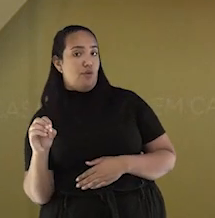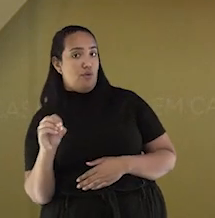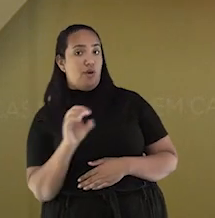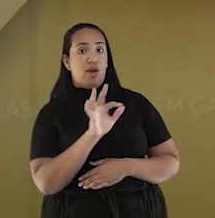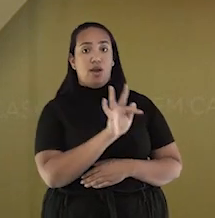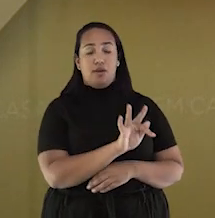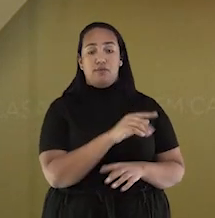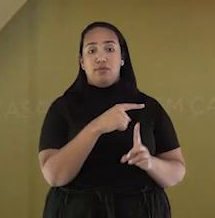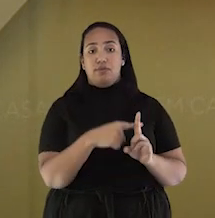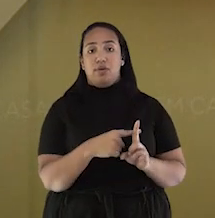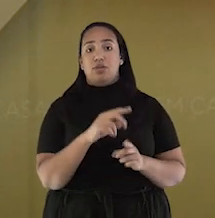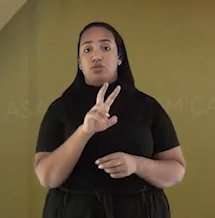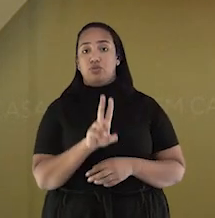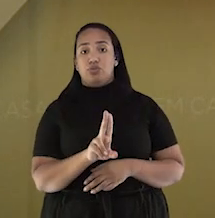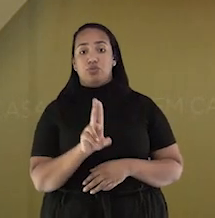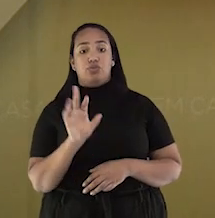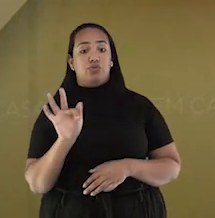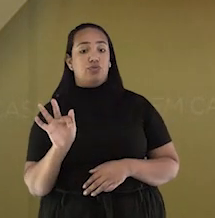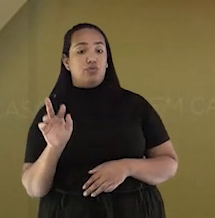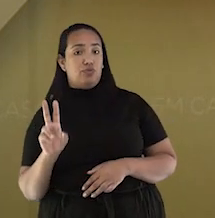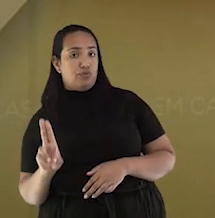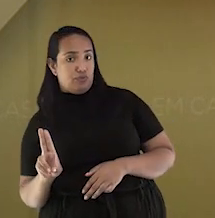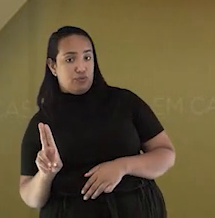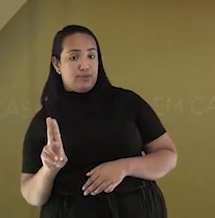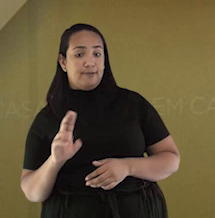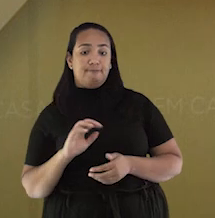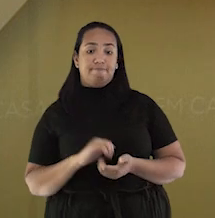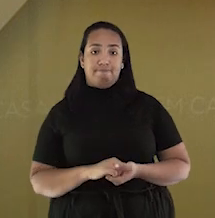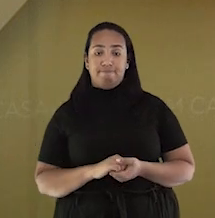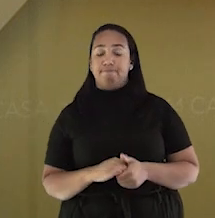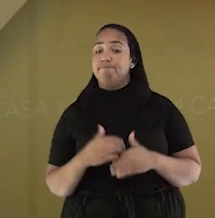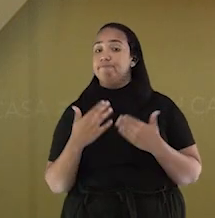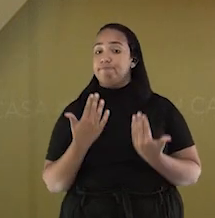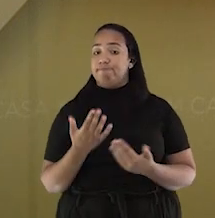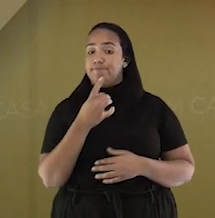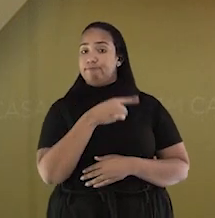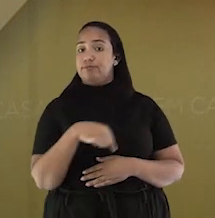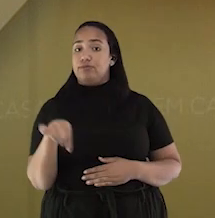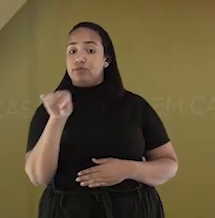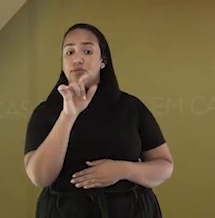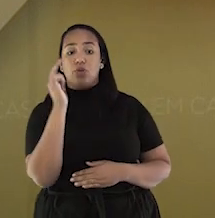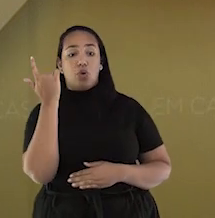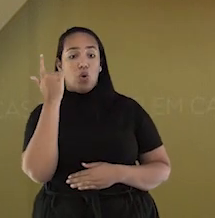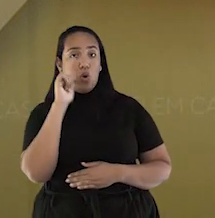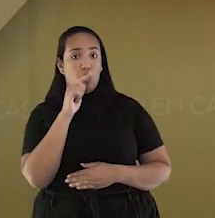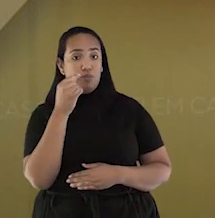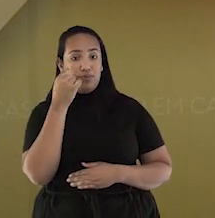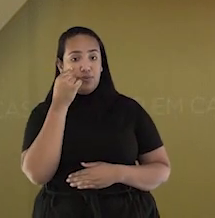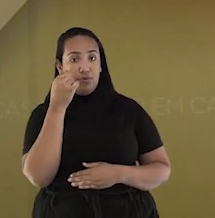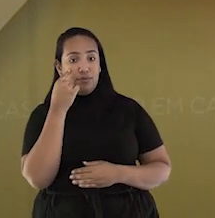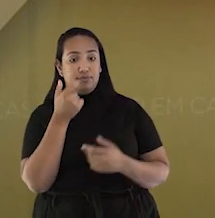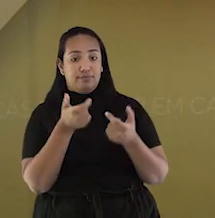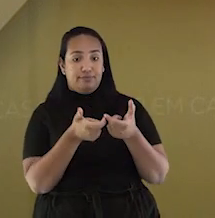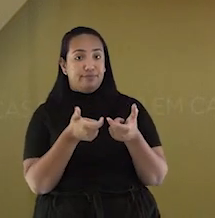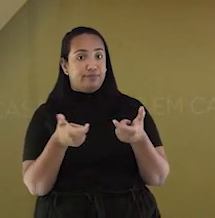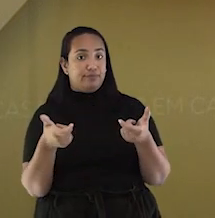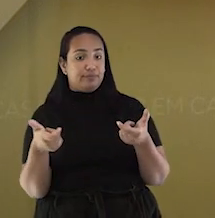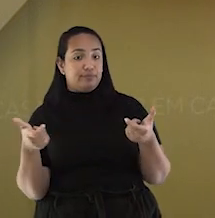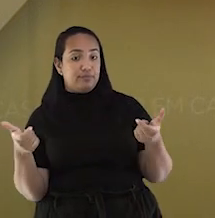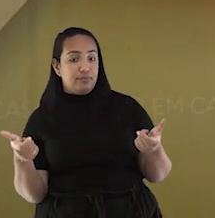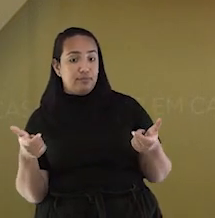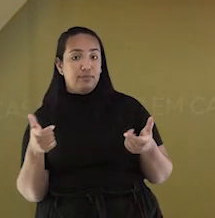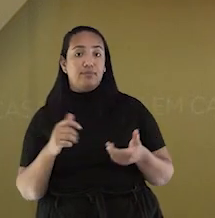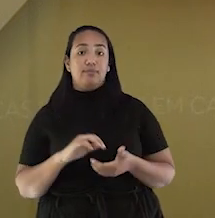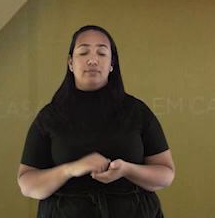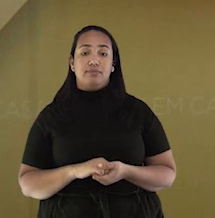Fó. F mais U, Fú. E assim conseguimos formar sílabas, né? Formação de